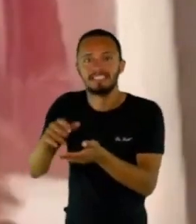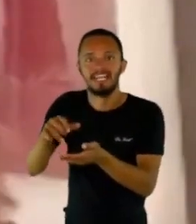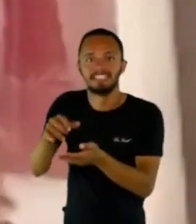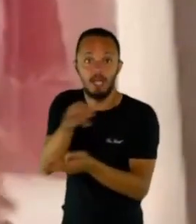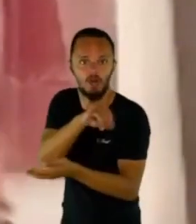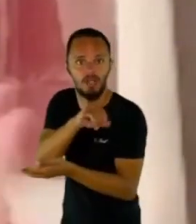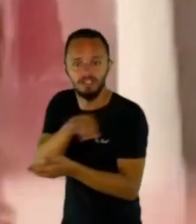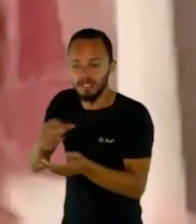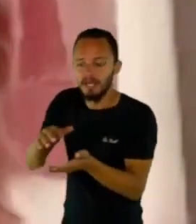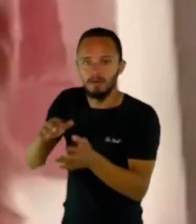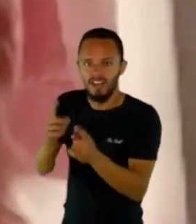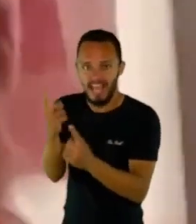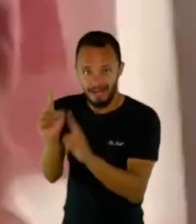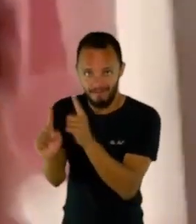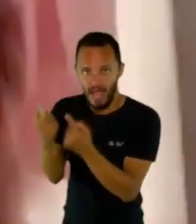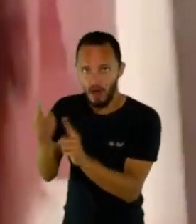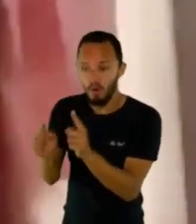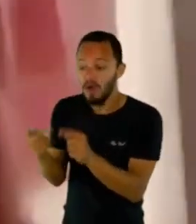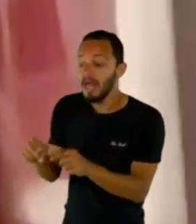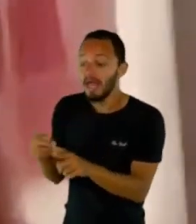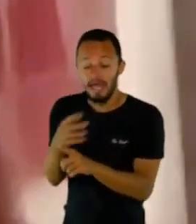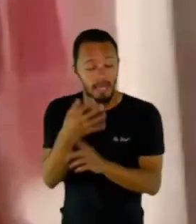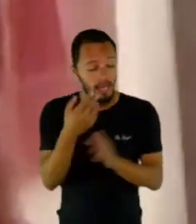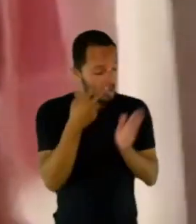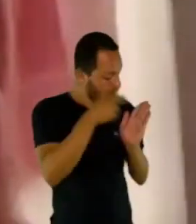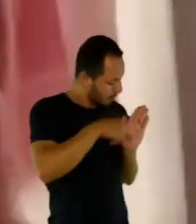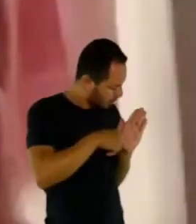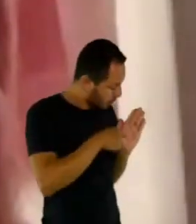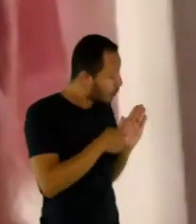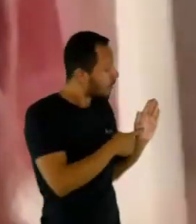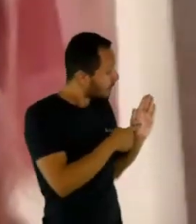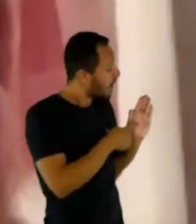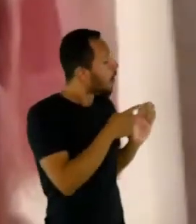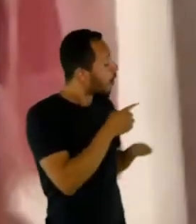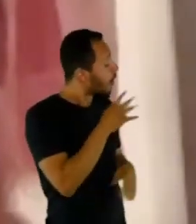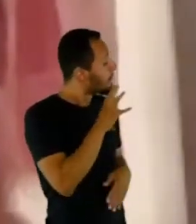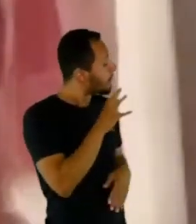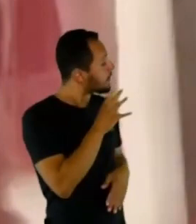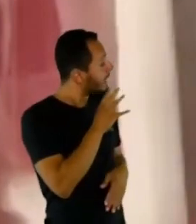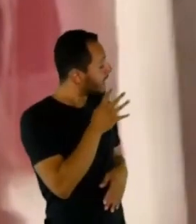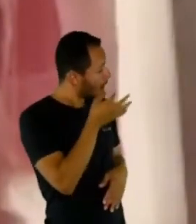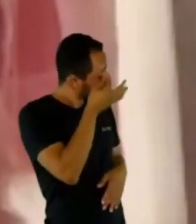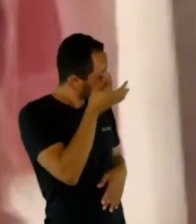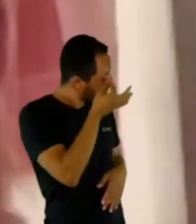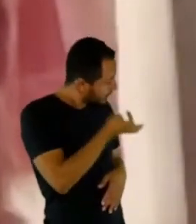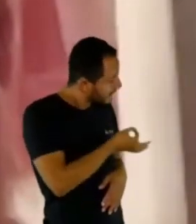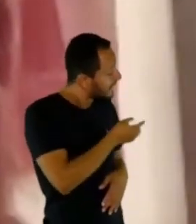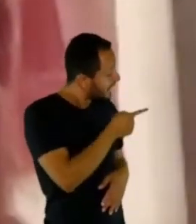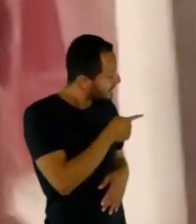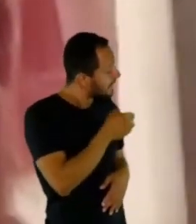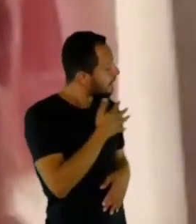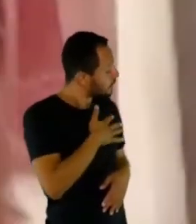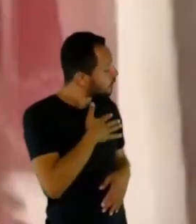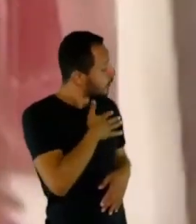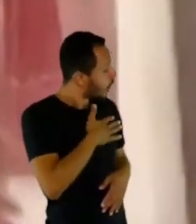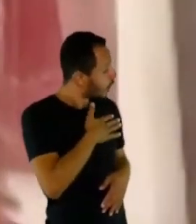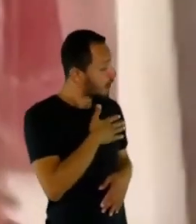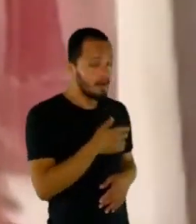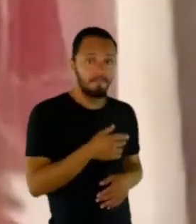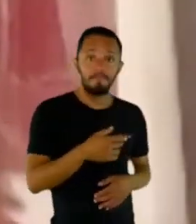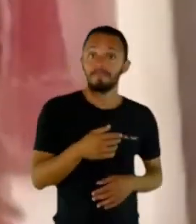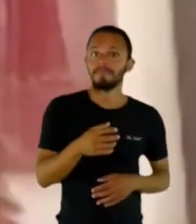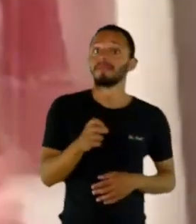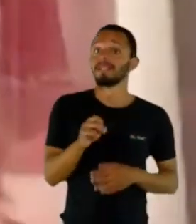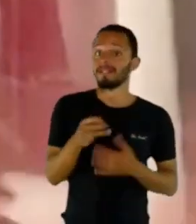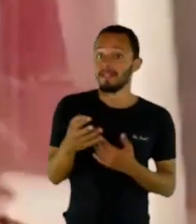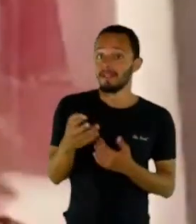perfeito, é isso mesmo, está muito interessante. Então, esse retorno de você falar assim, não, isso realmente poderia ter